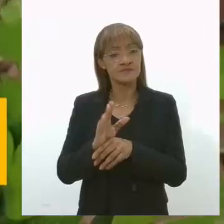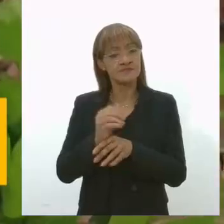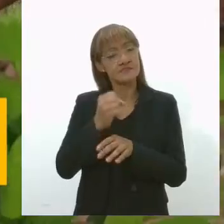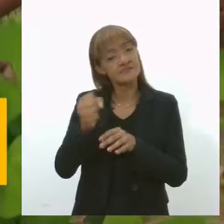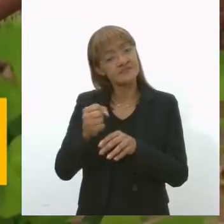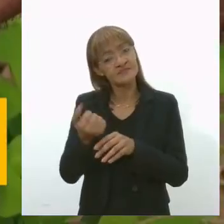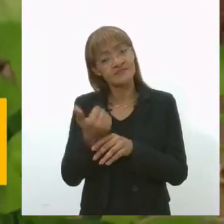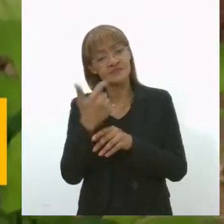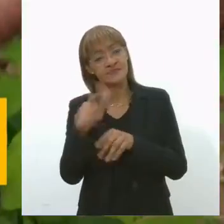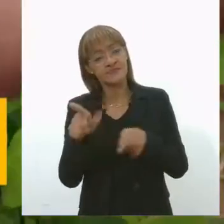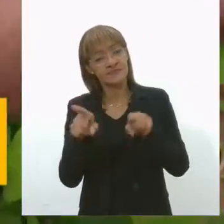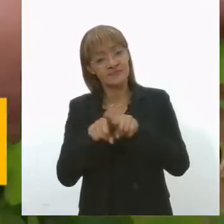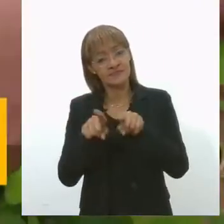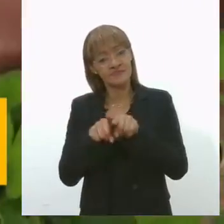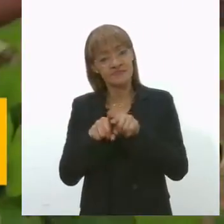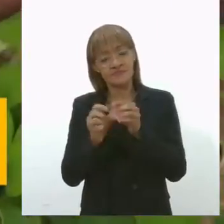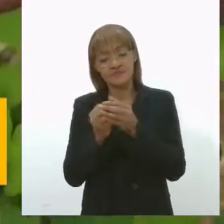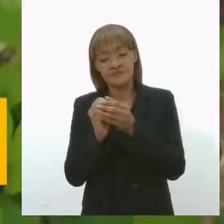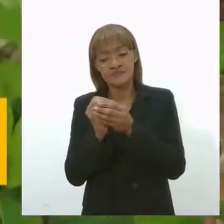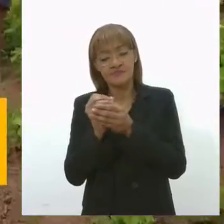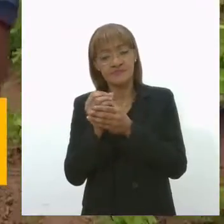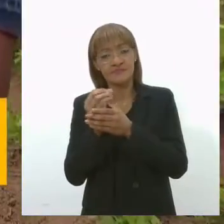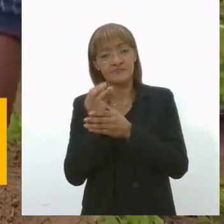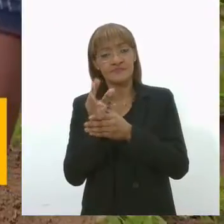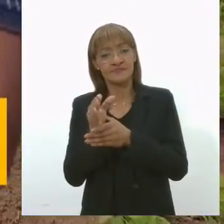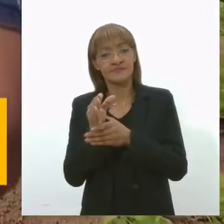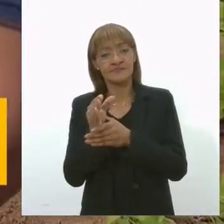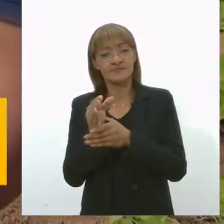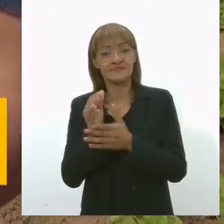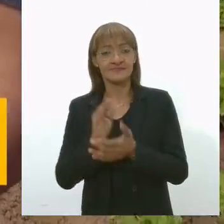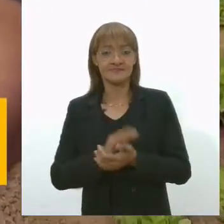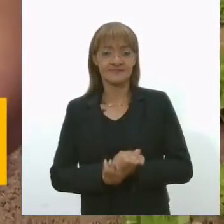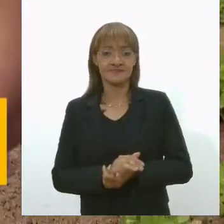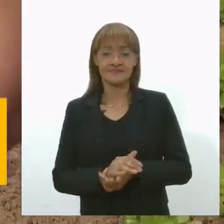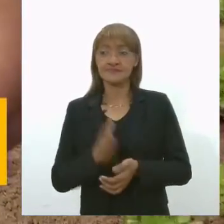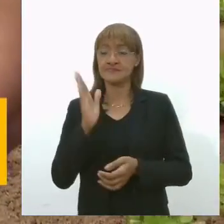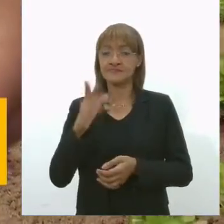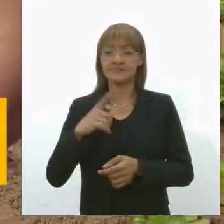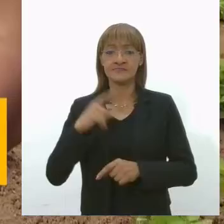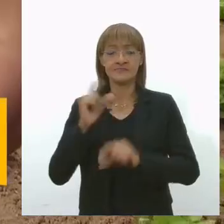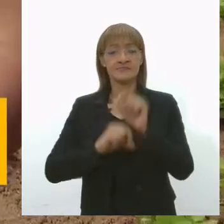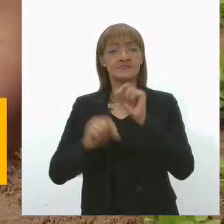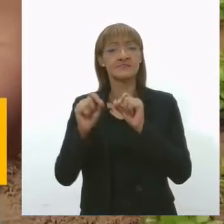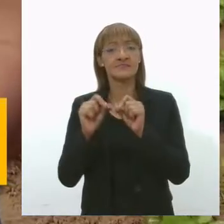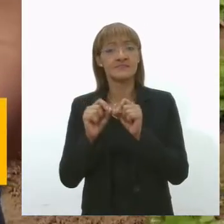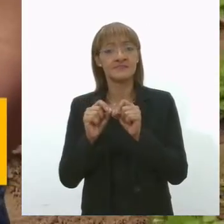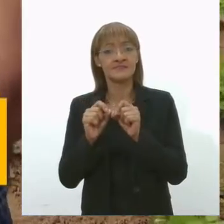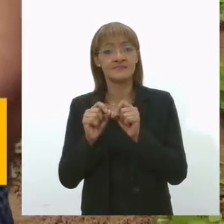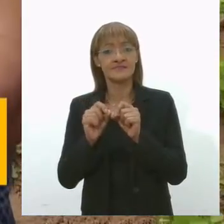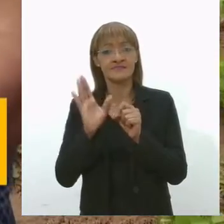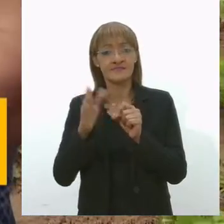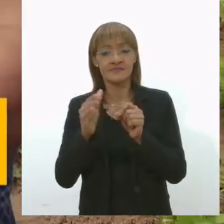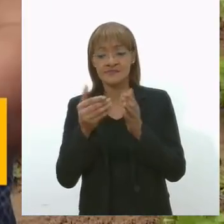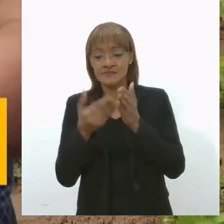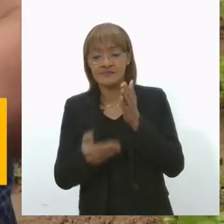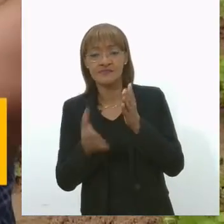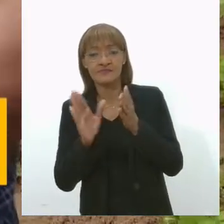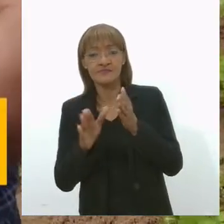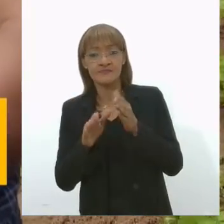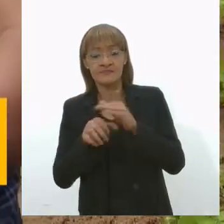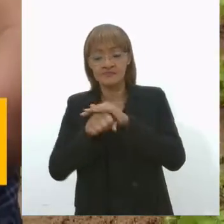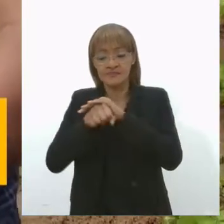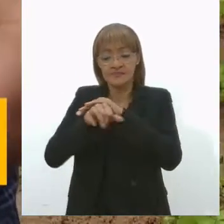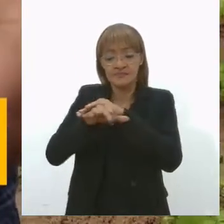com as suas vagens nele mesmo, no caule dele. Cada flor dessa que nós perder, perdemos fruto lá embaixo, que o que representa o fruto.